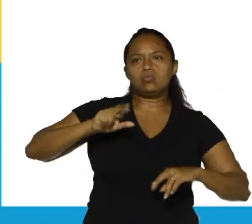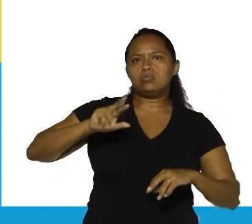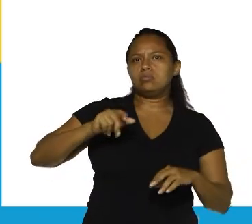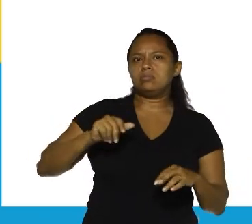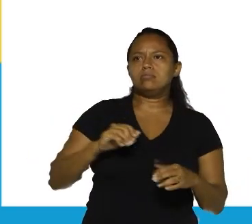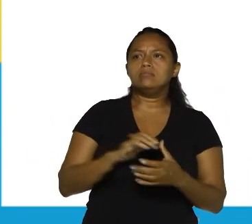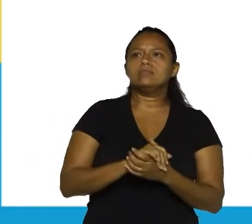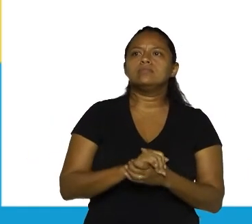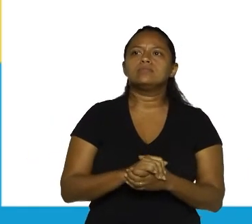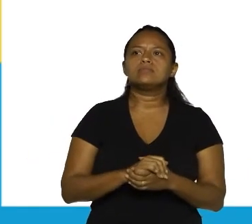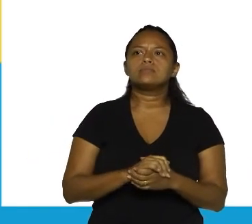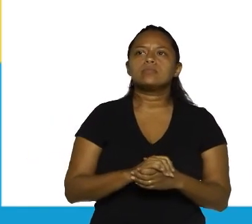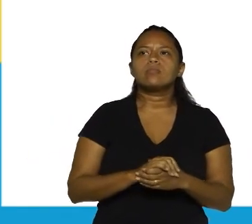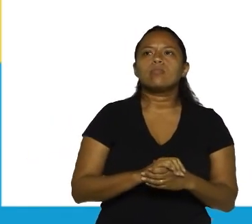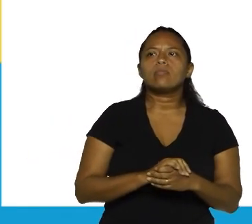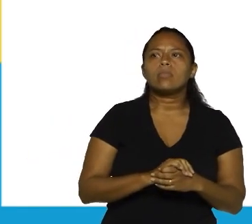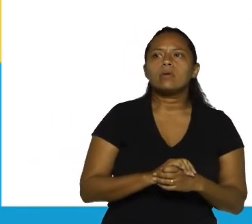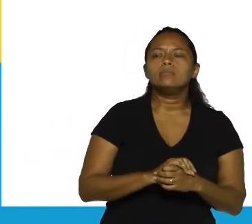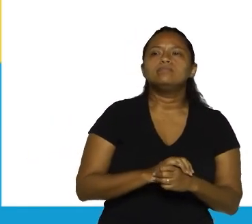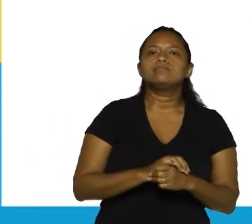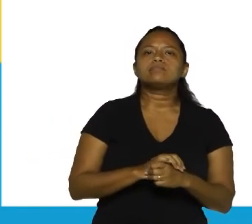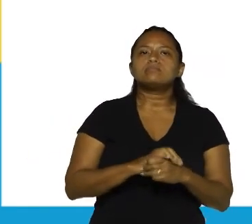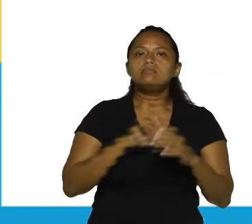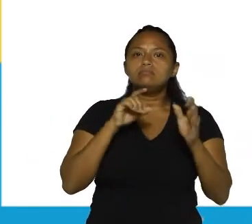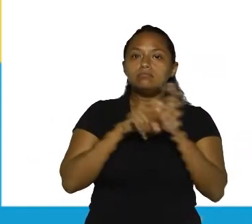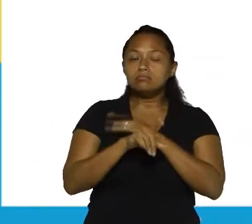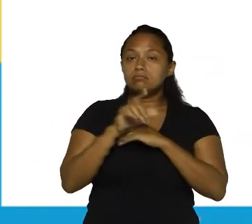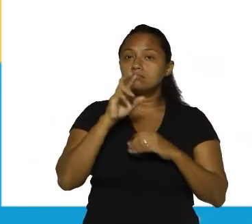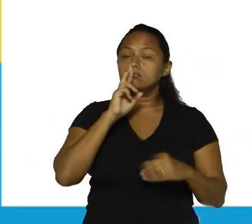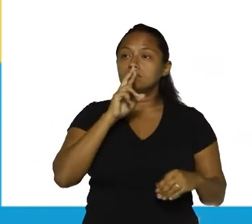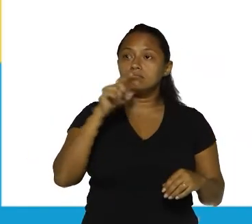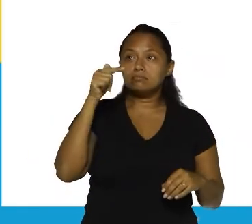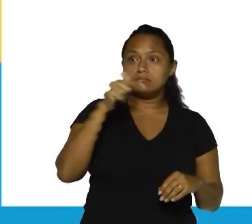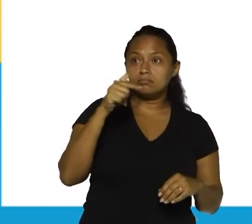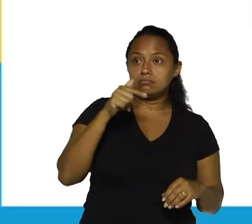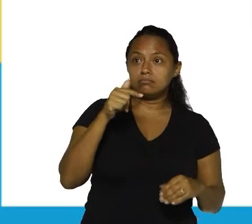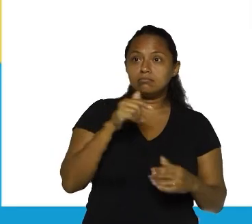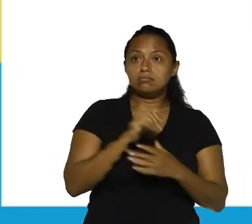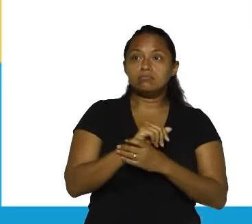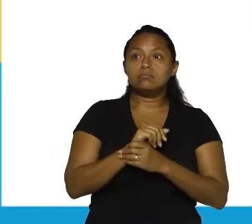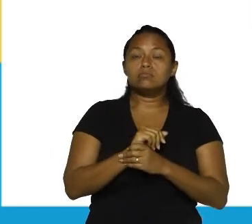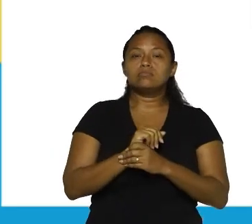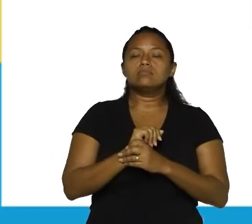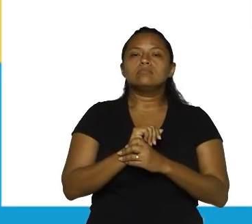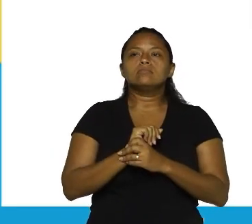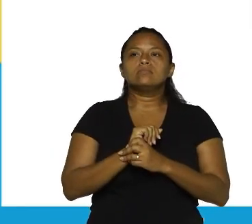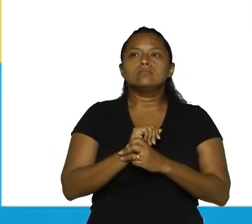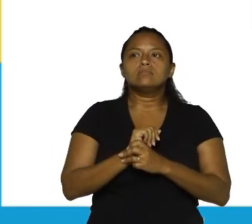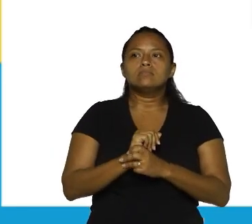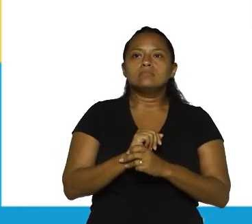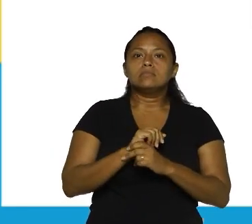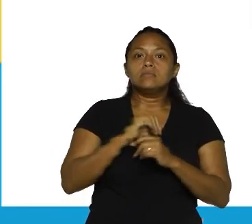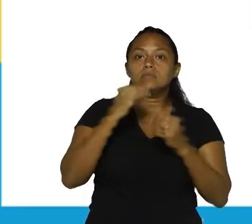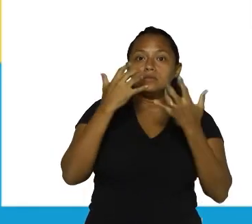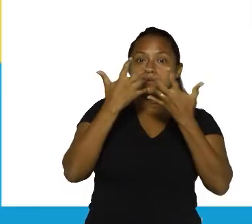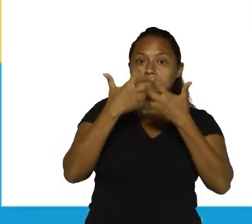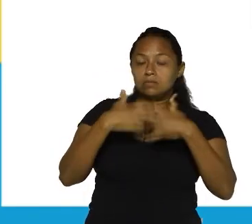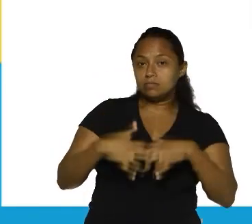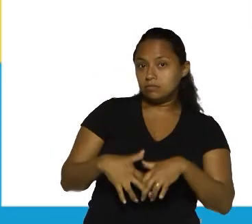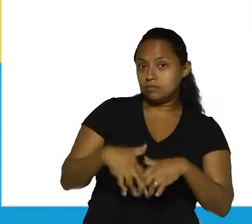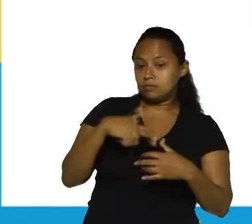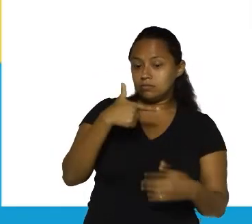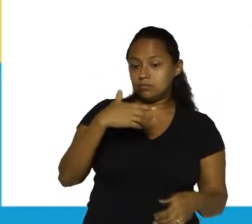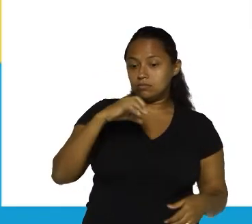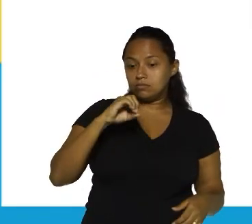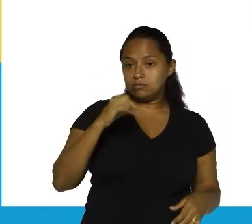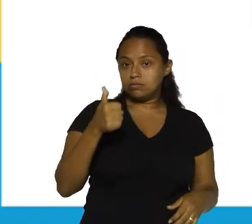nenhuma das duas respostas seria correta. Para finalizar, vamos responder aqui a questão número 7, retirada da prova do exame de seleção